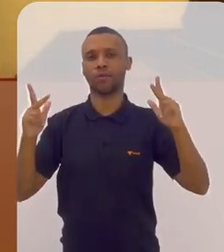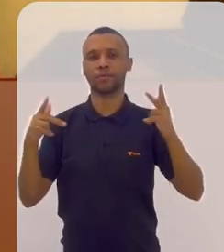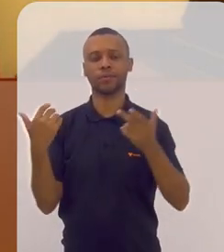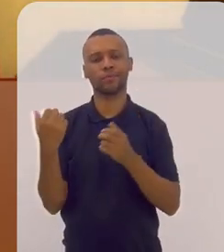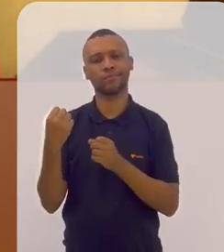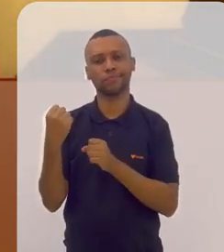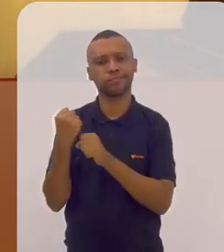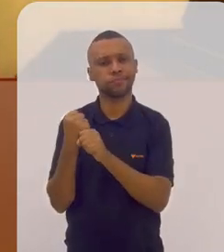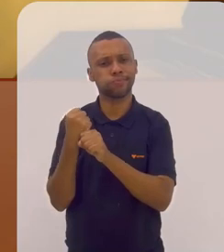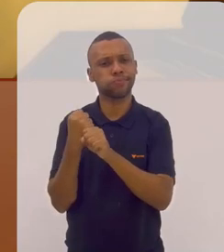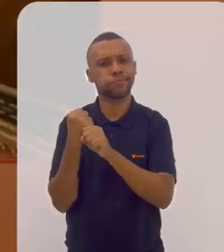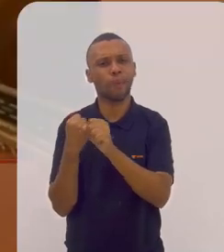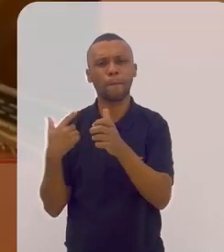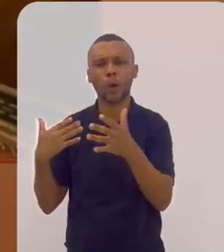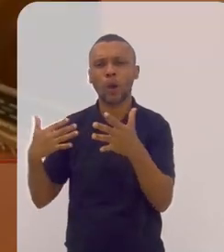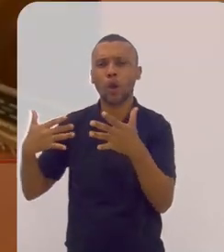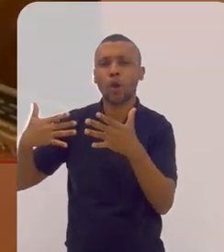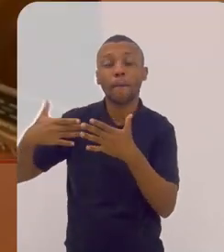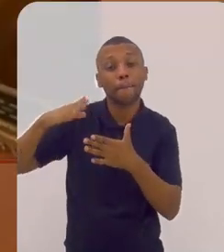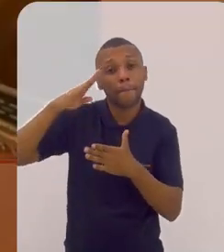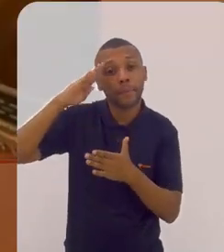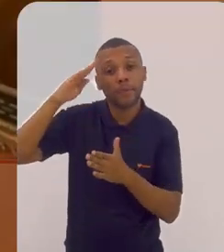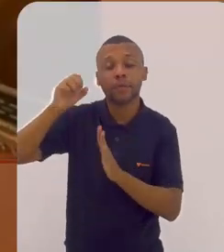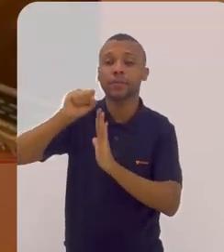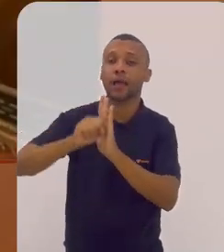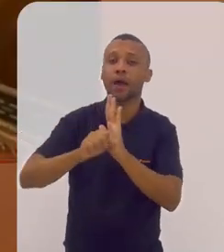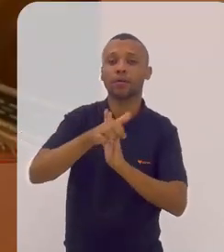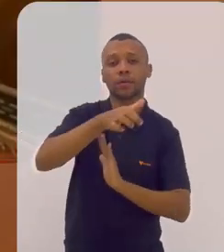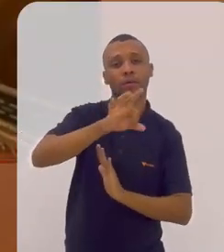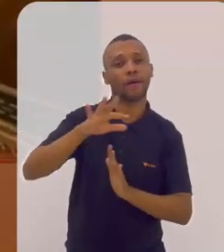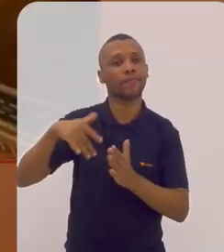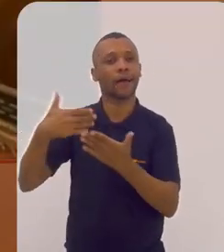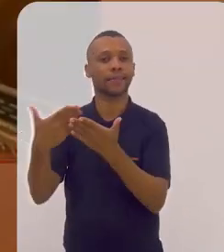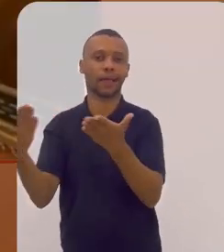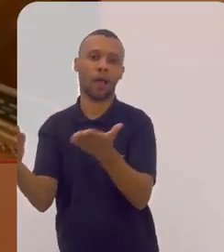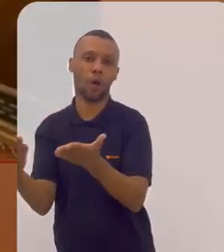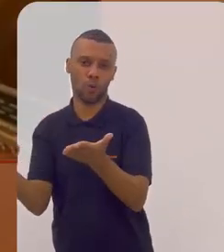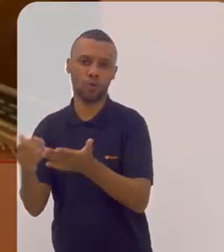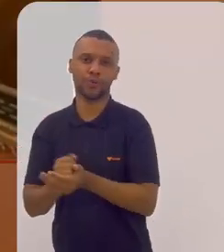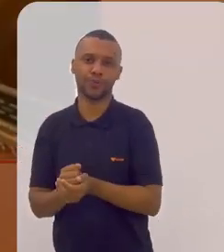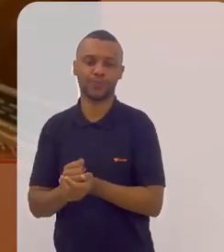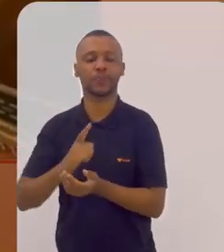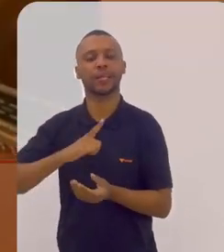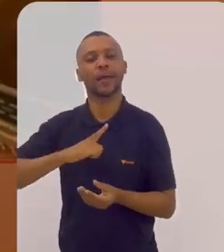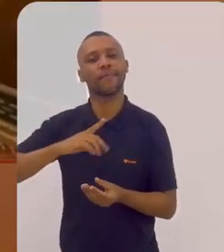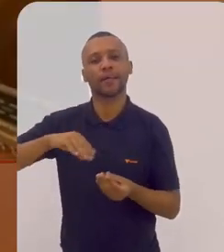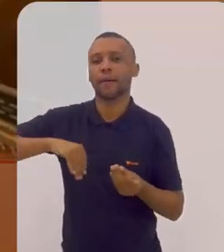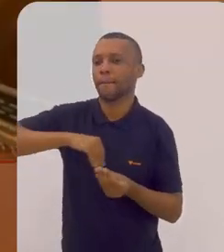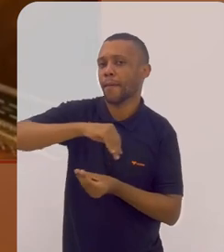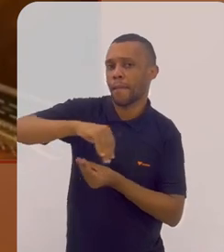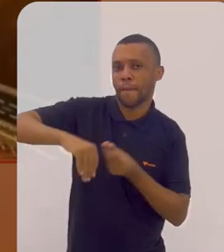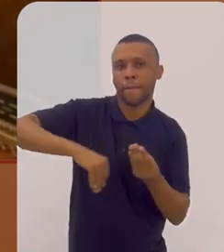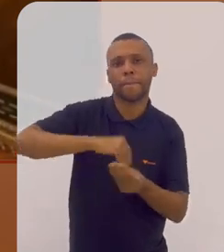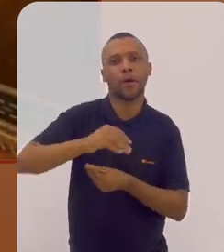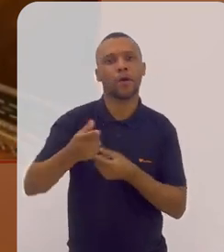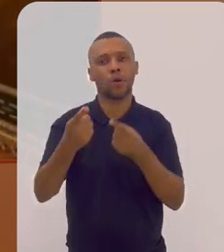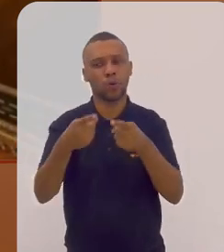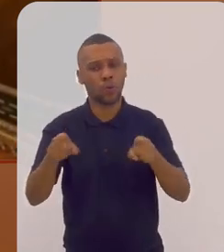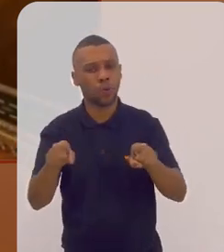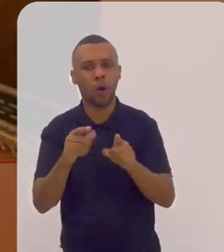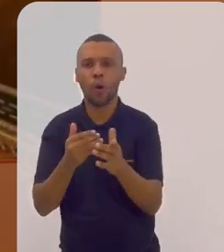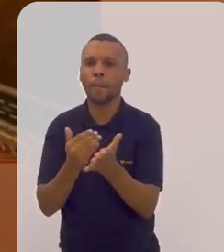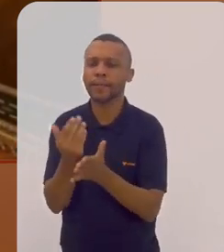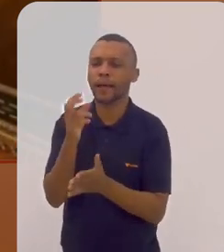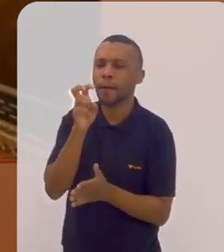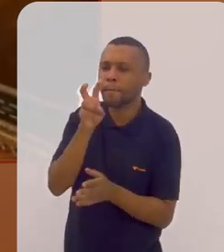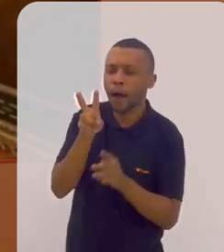ao longo de todos os séculos, principalmente do século XIX para cá, houve essa mistura, os compositores